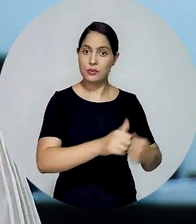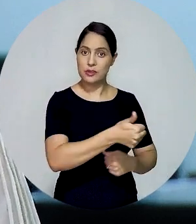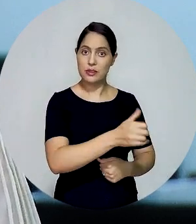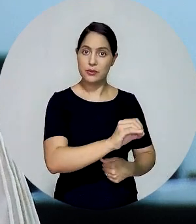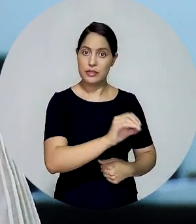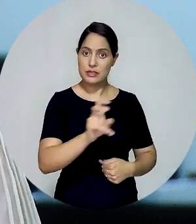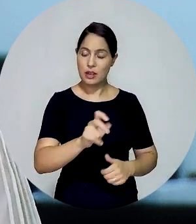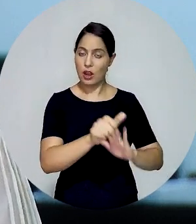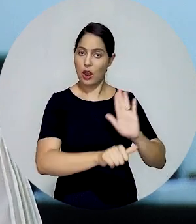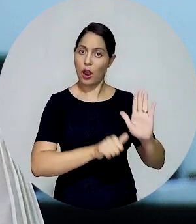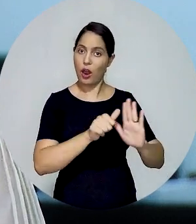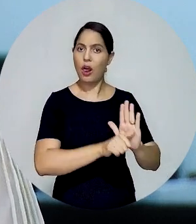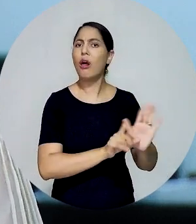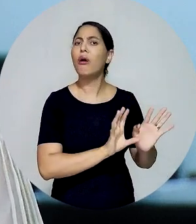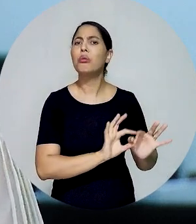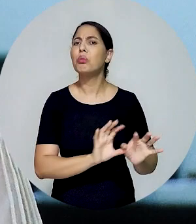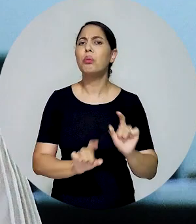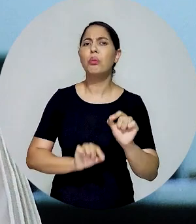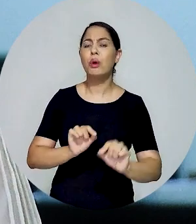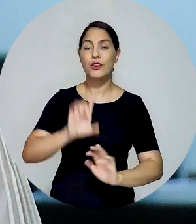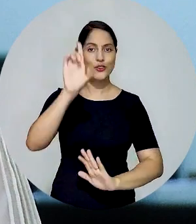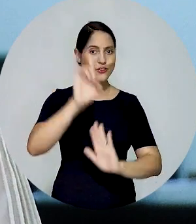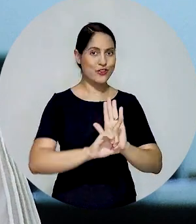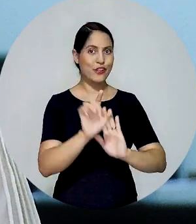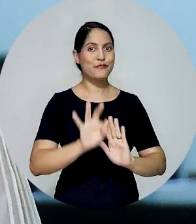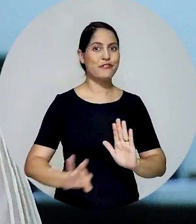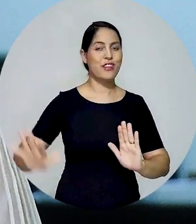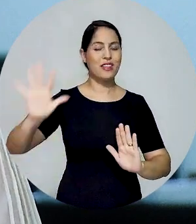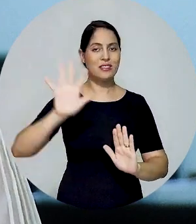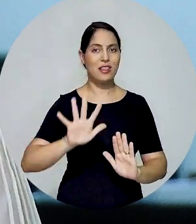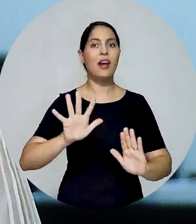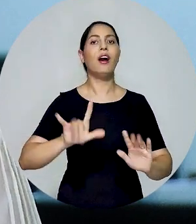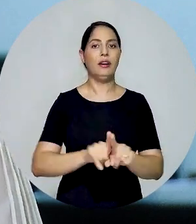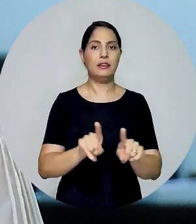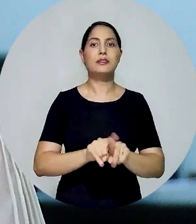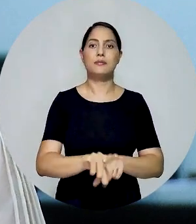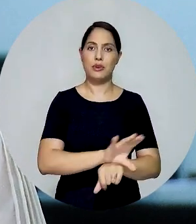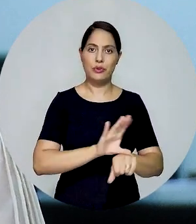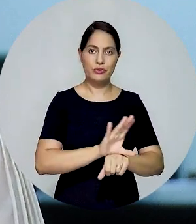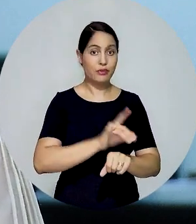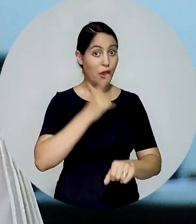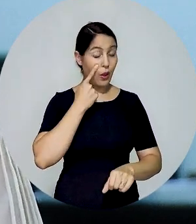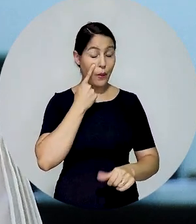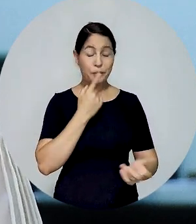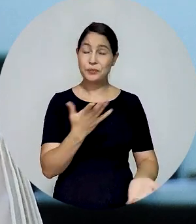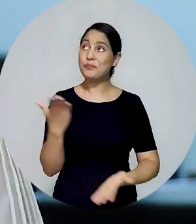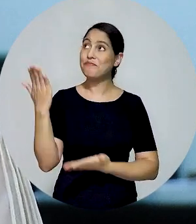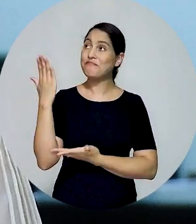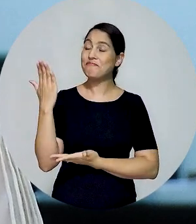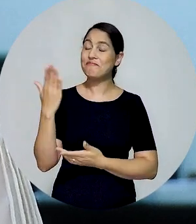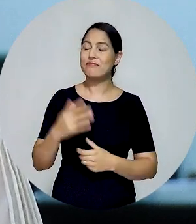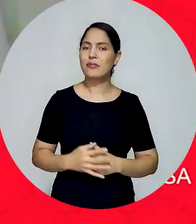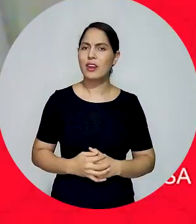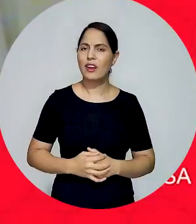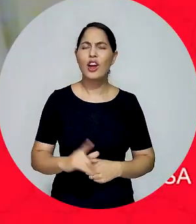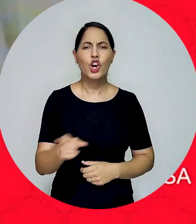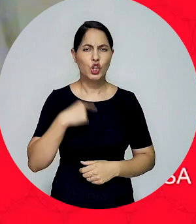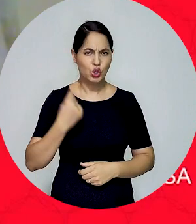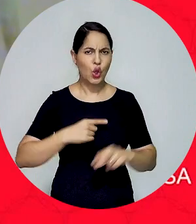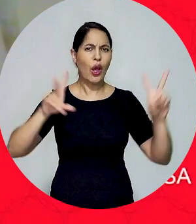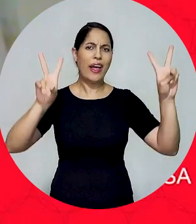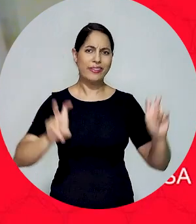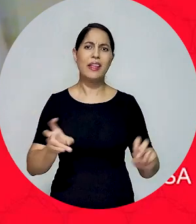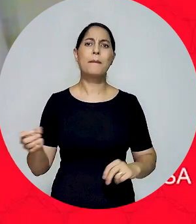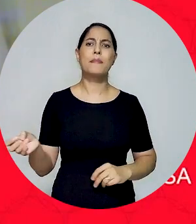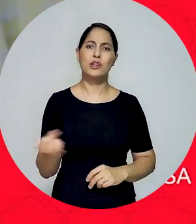instituir no Recurso Especial o requisito da relevância das questões de direito federal infraconstitucional. Confira. Nós temos